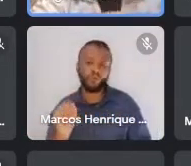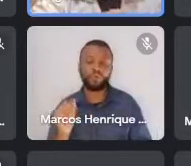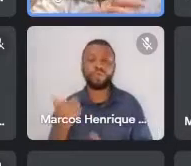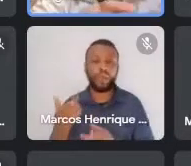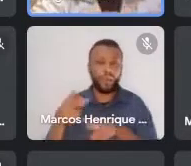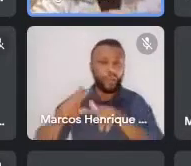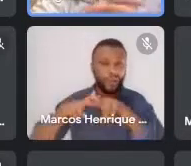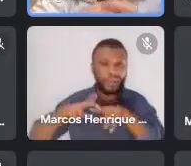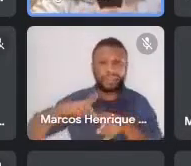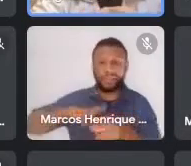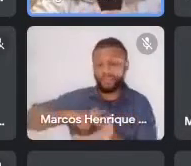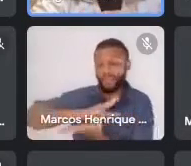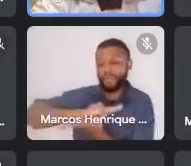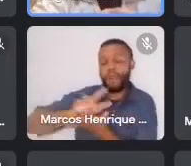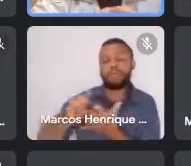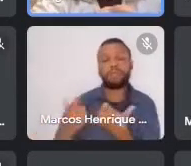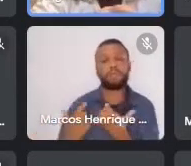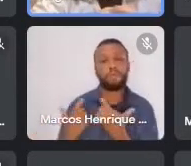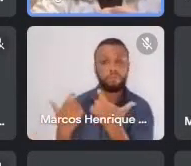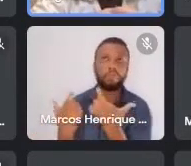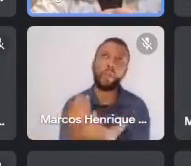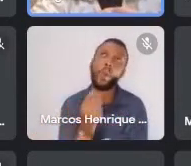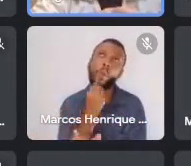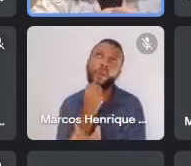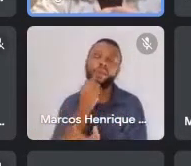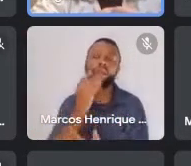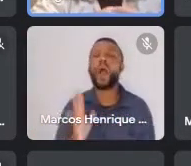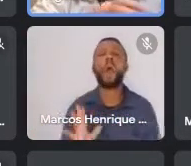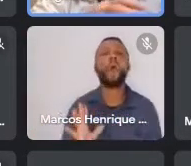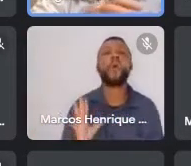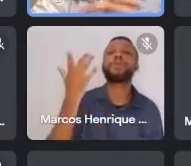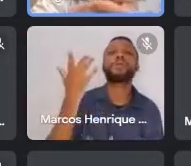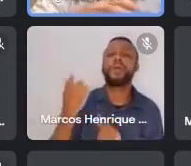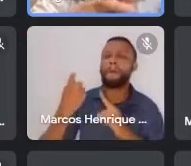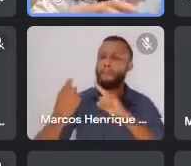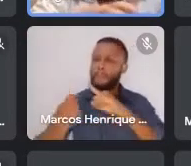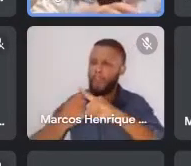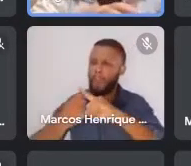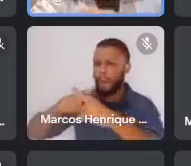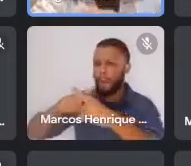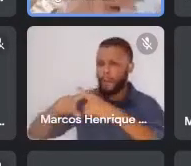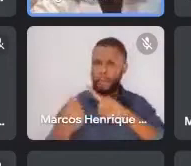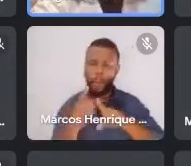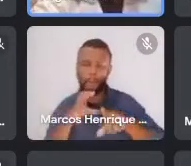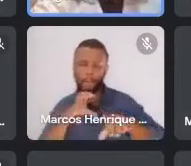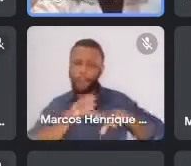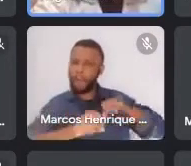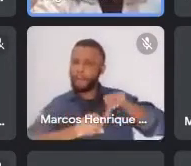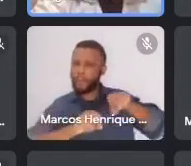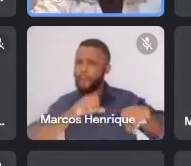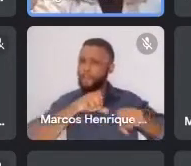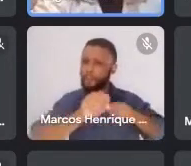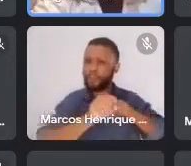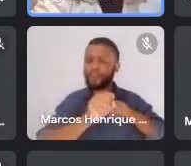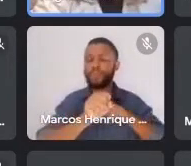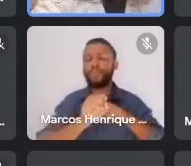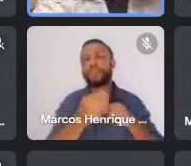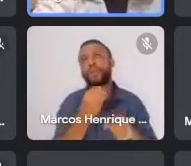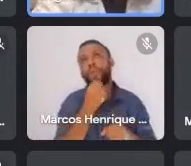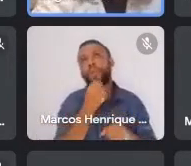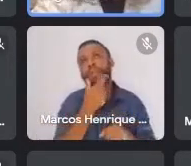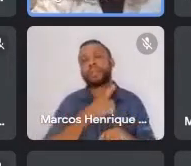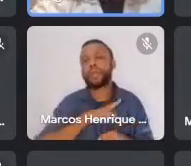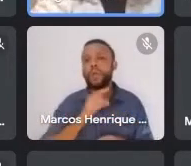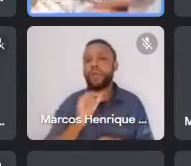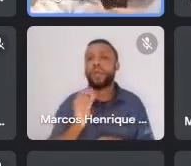havia uma iminência de que aquela região fosse incorporada a